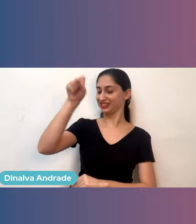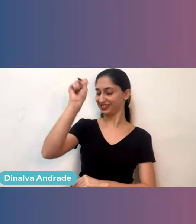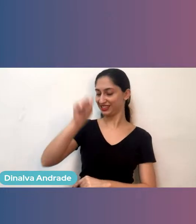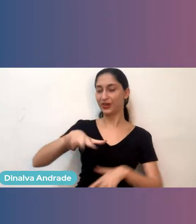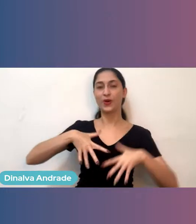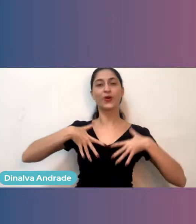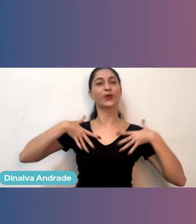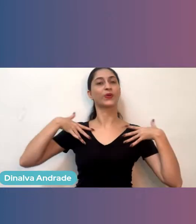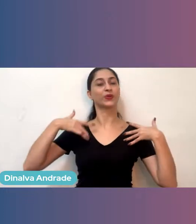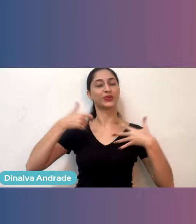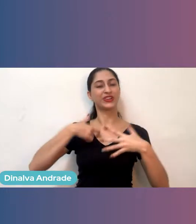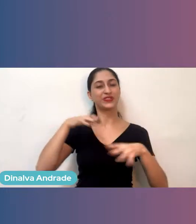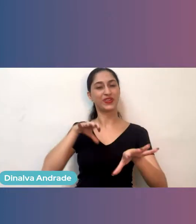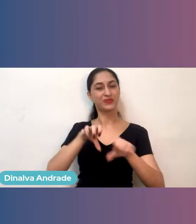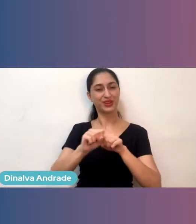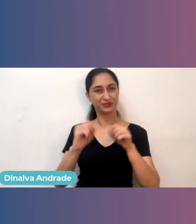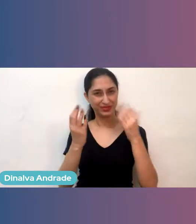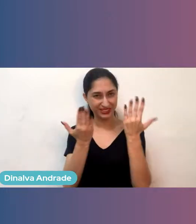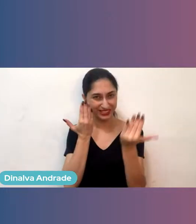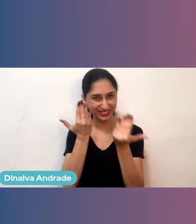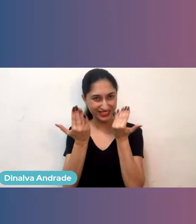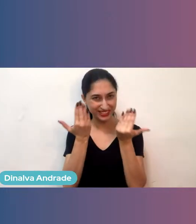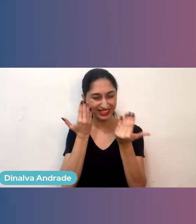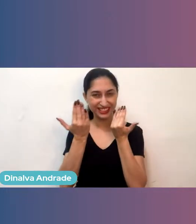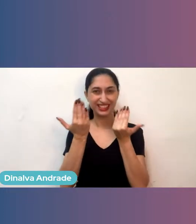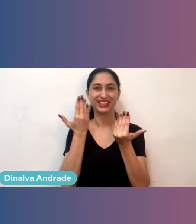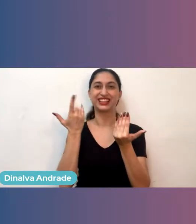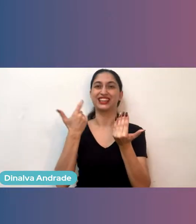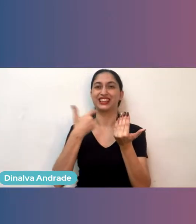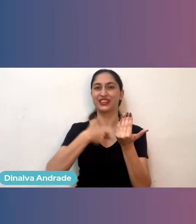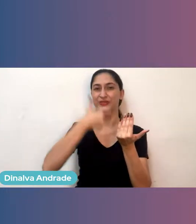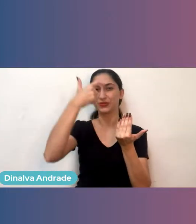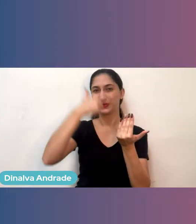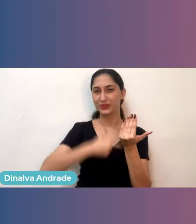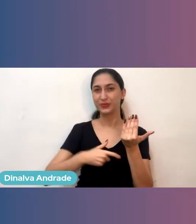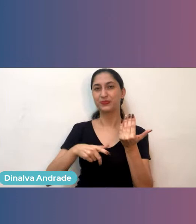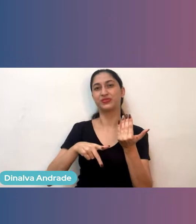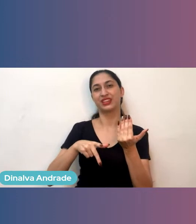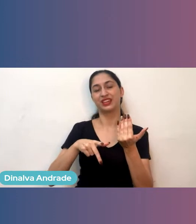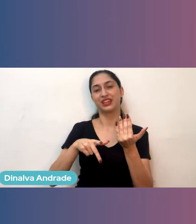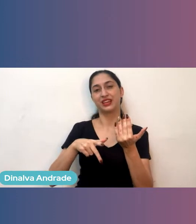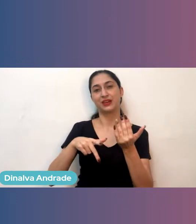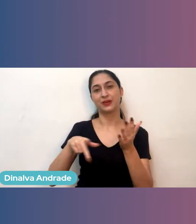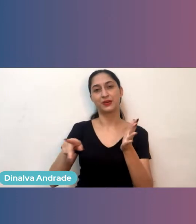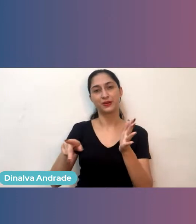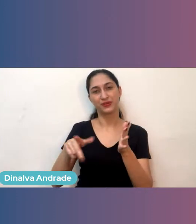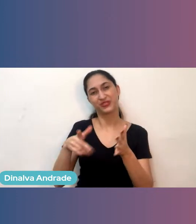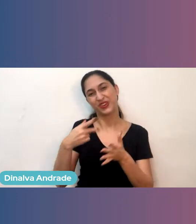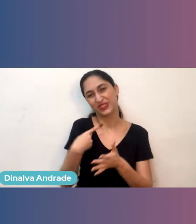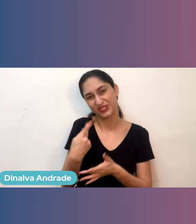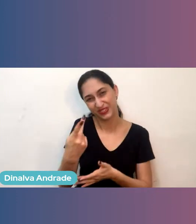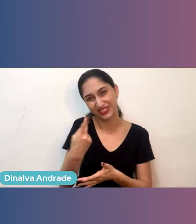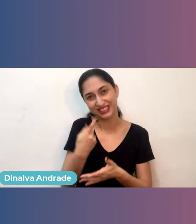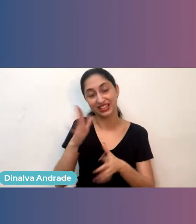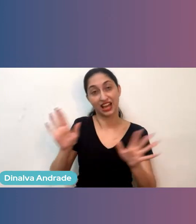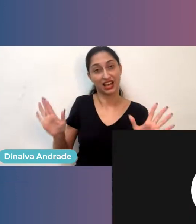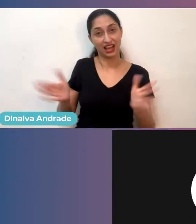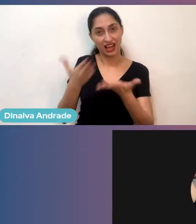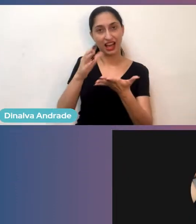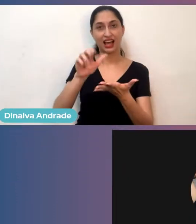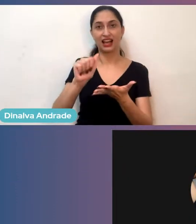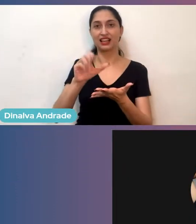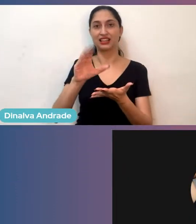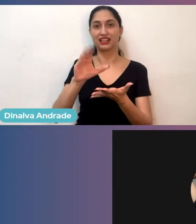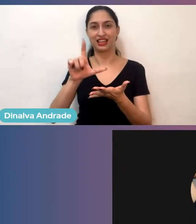sou psicóloga de formação, sou Fábio NCO da Power, como bem o Danilo falou, a gente acelera negócios de mulheres